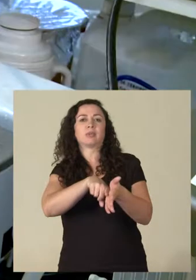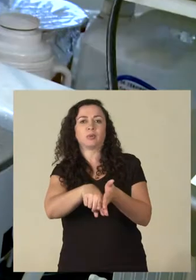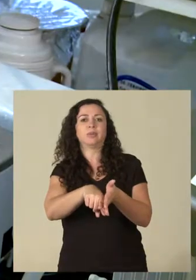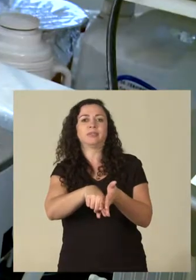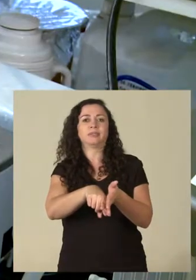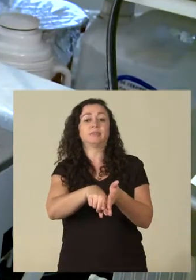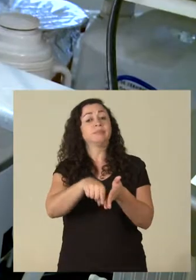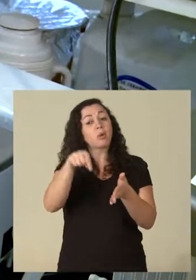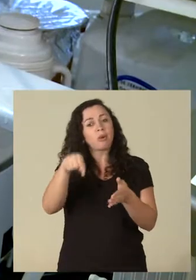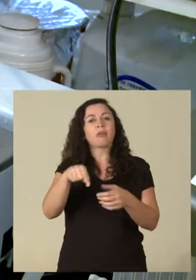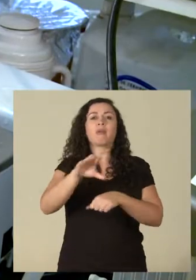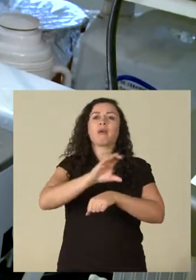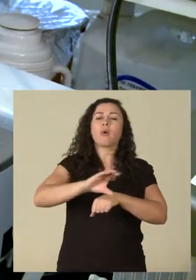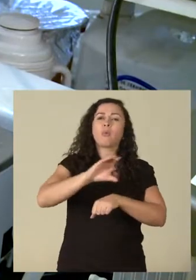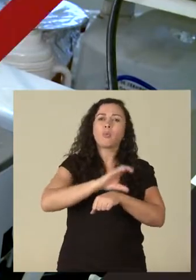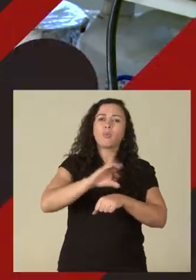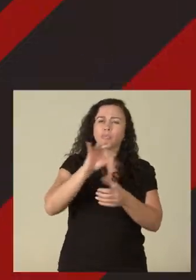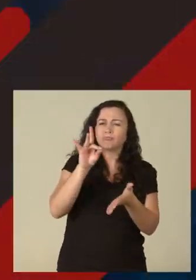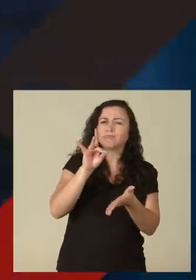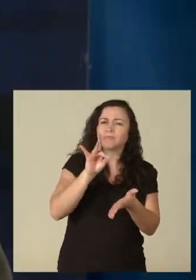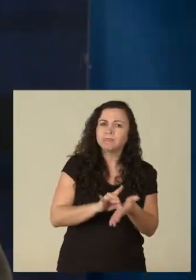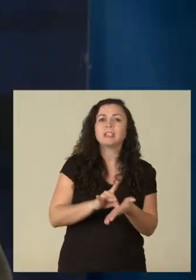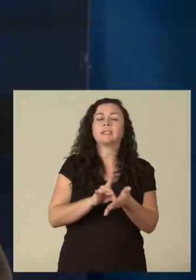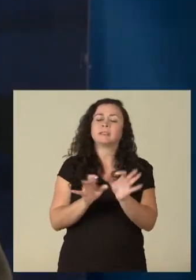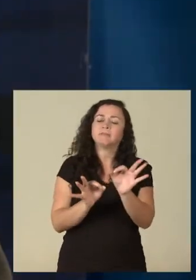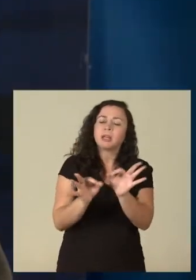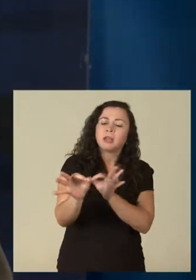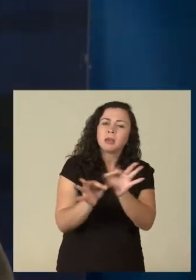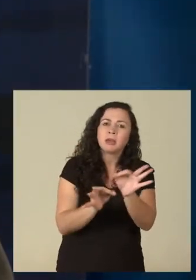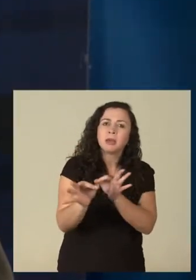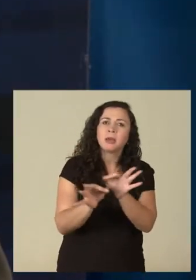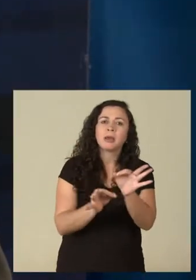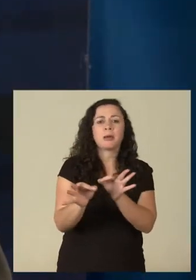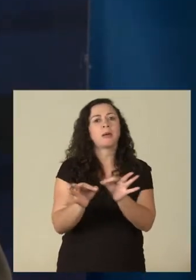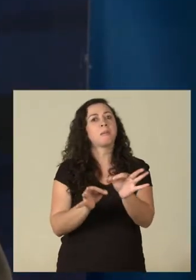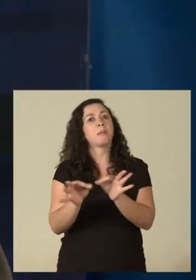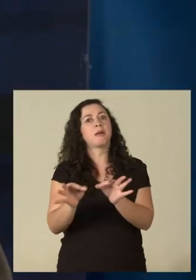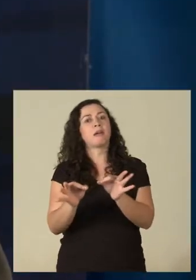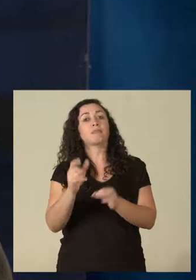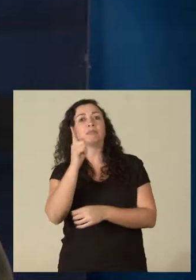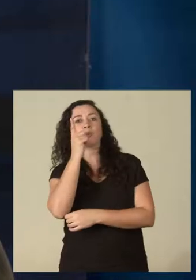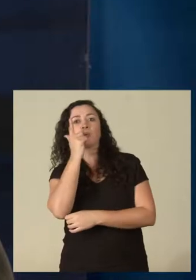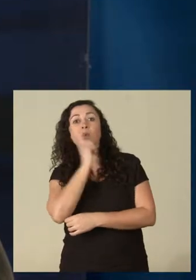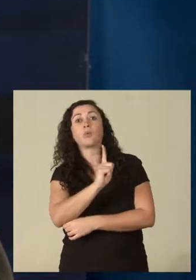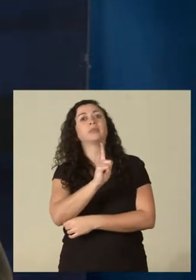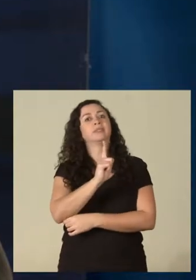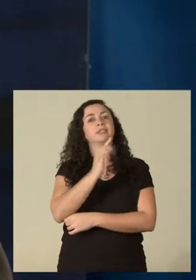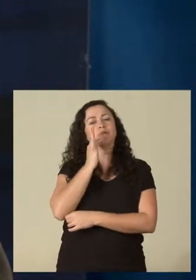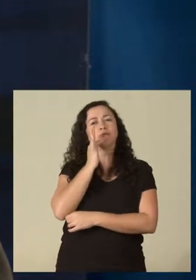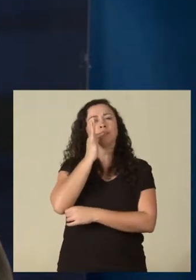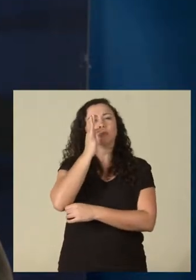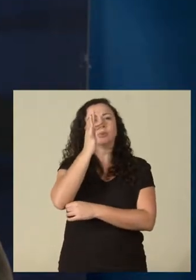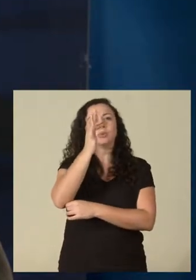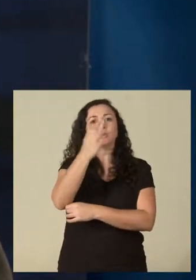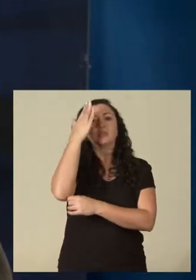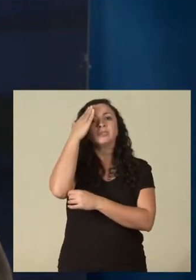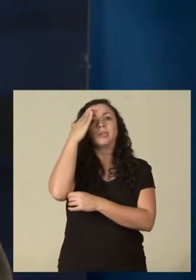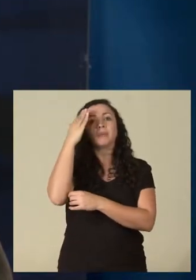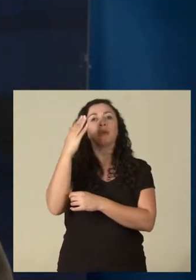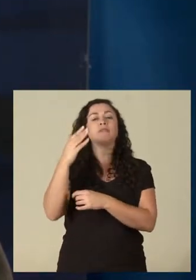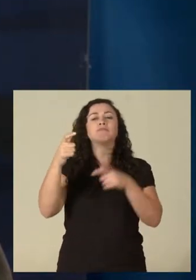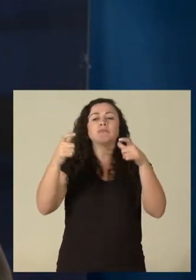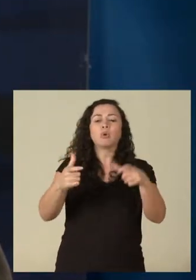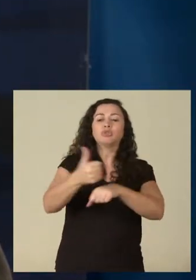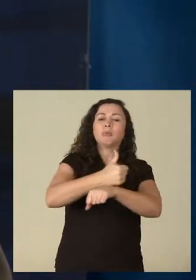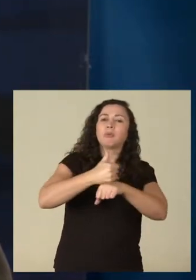pesquisador, sendo um curso que, na verdade, ele prepara para você conseguir